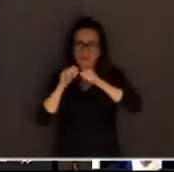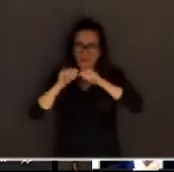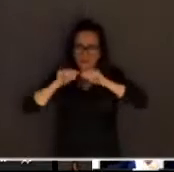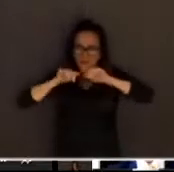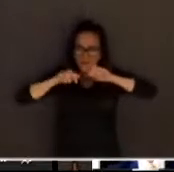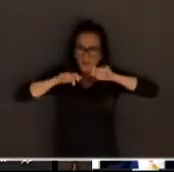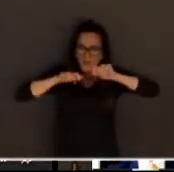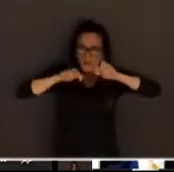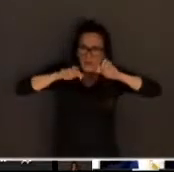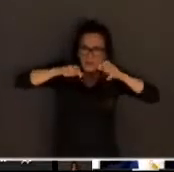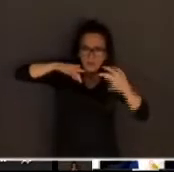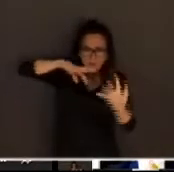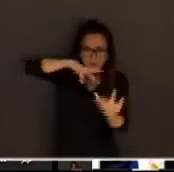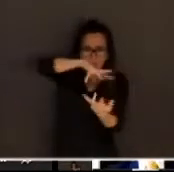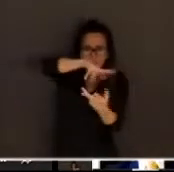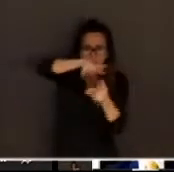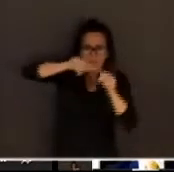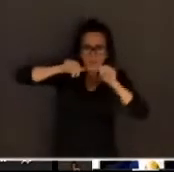globo terrestre.